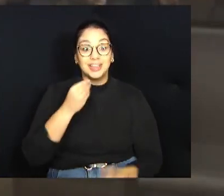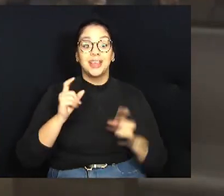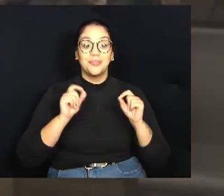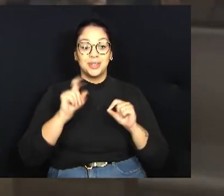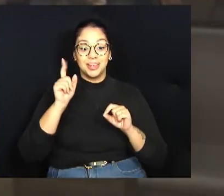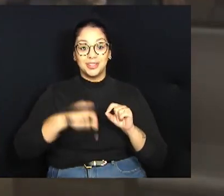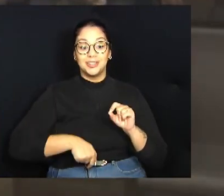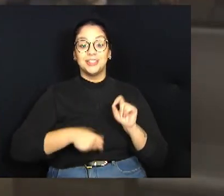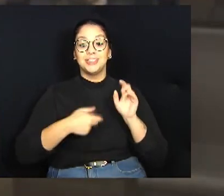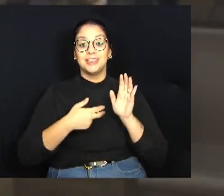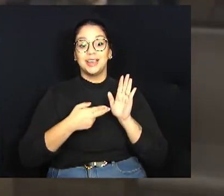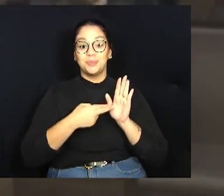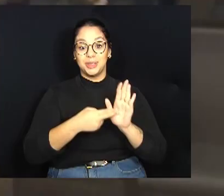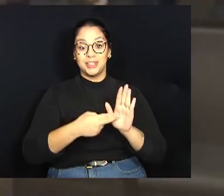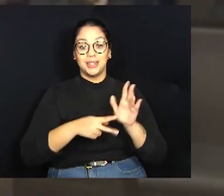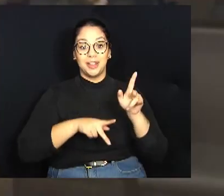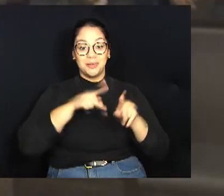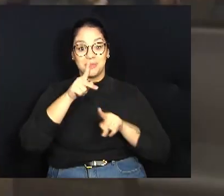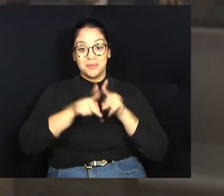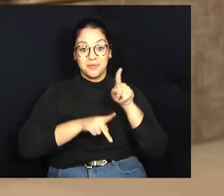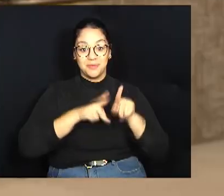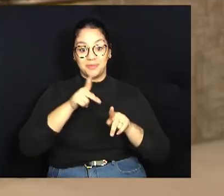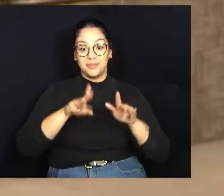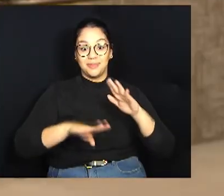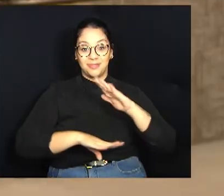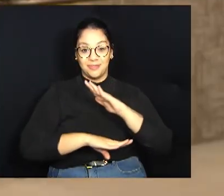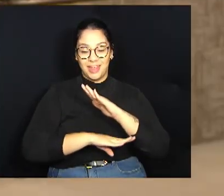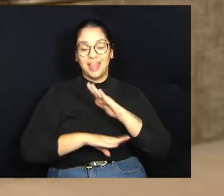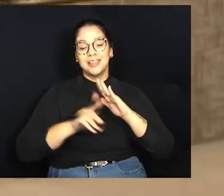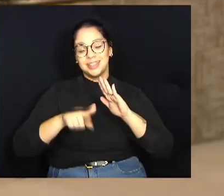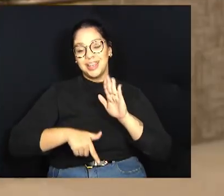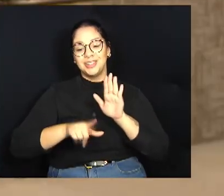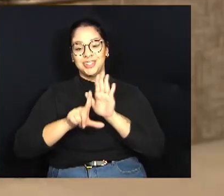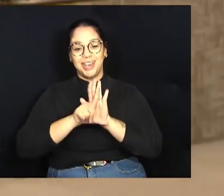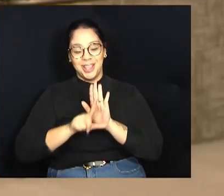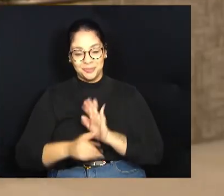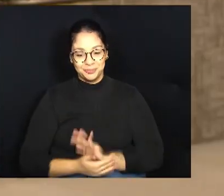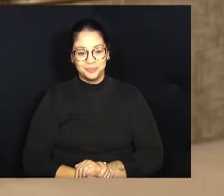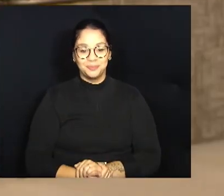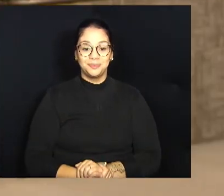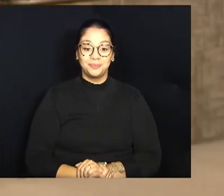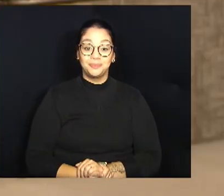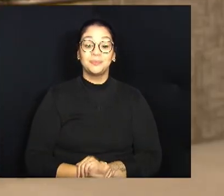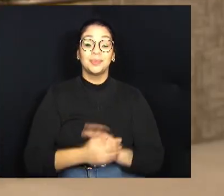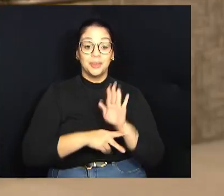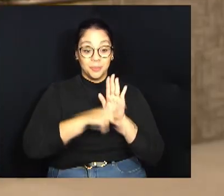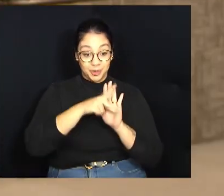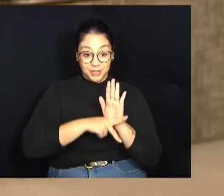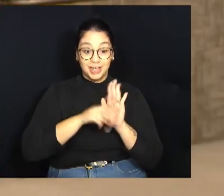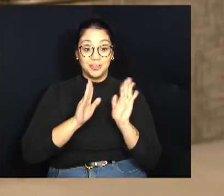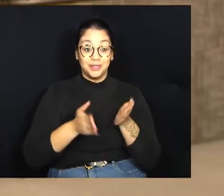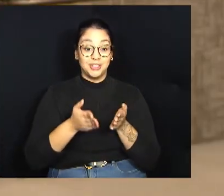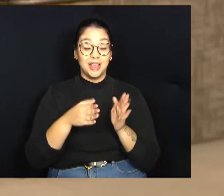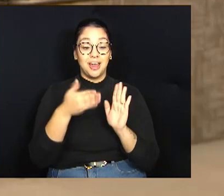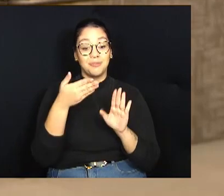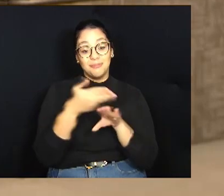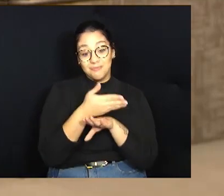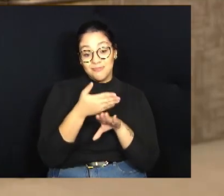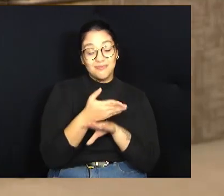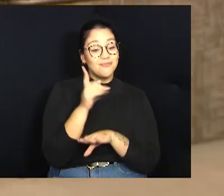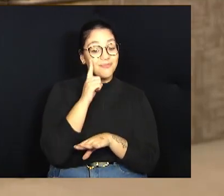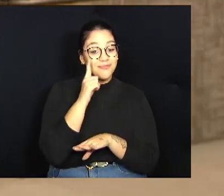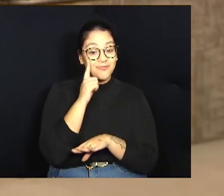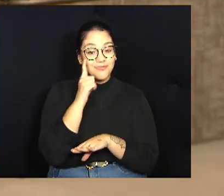representante da população na Casa de Leis. Na verdade, esse projeto já fazia parte da rotina, da dinâmica da